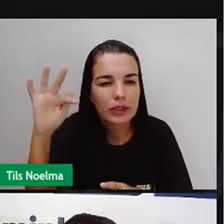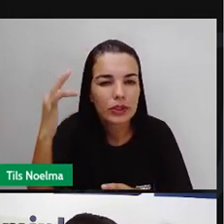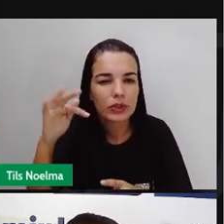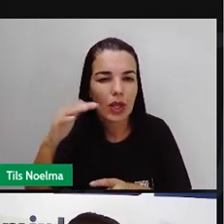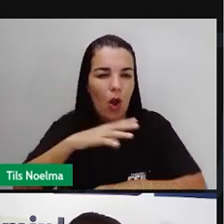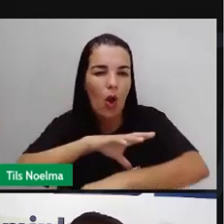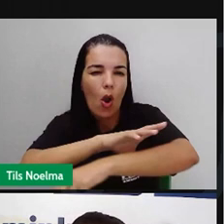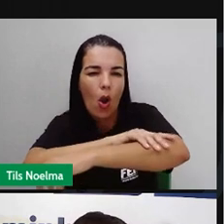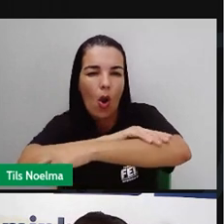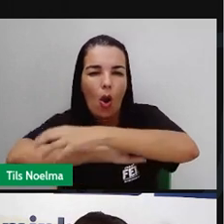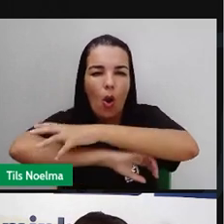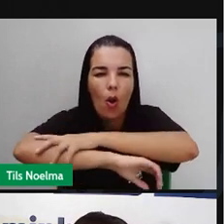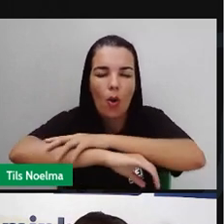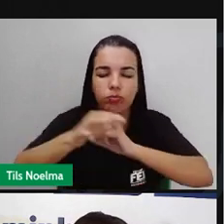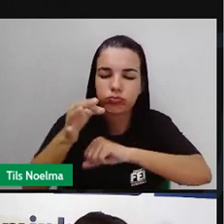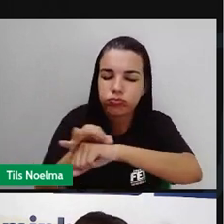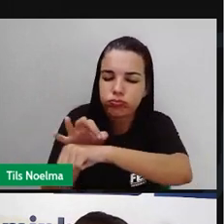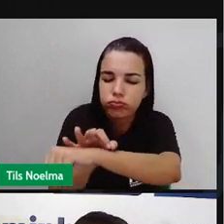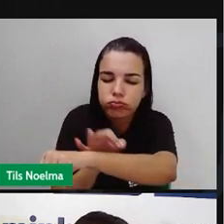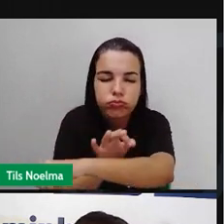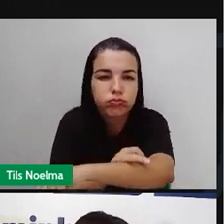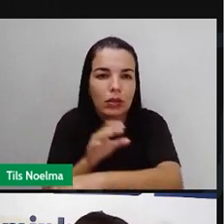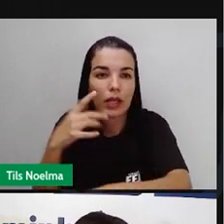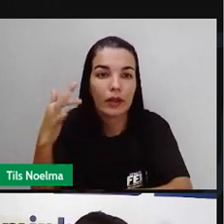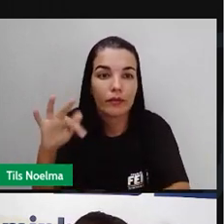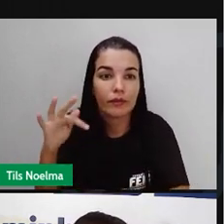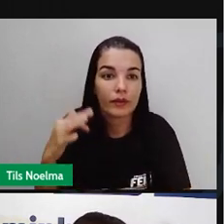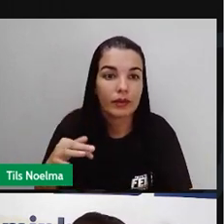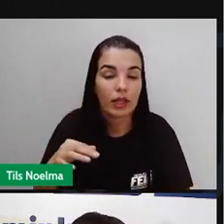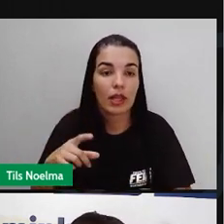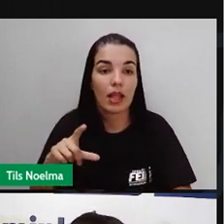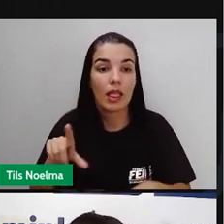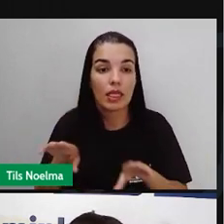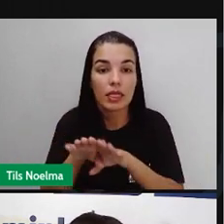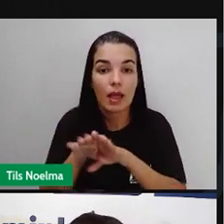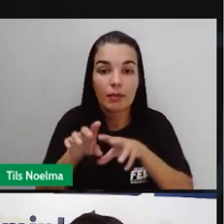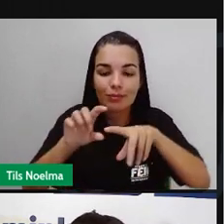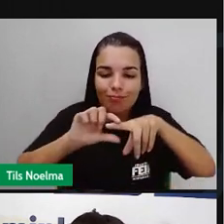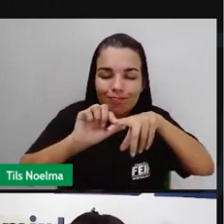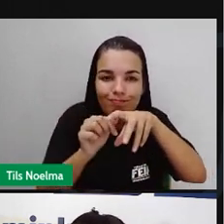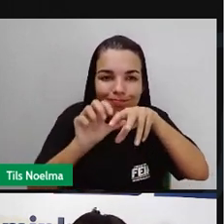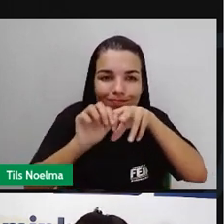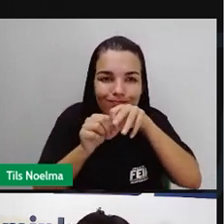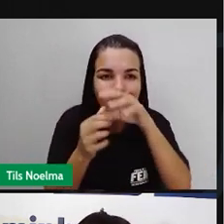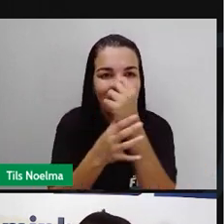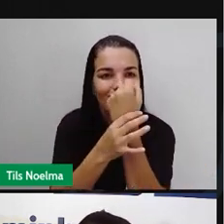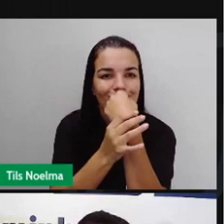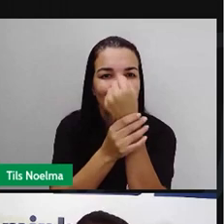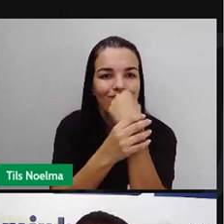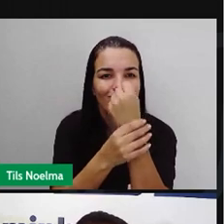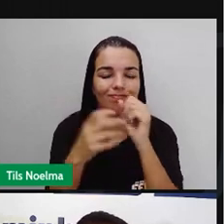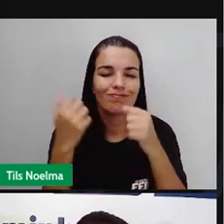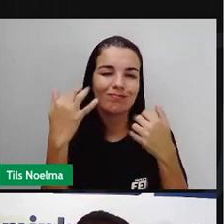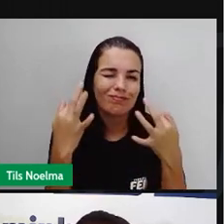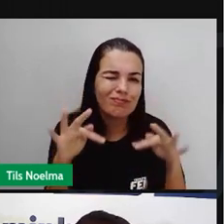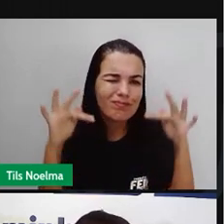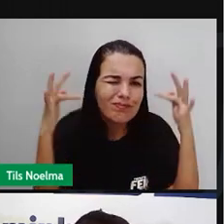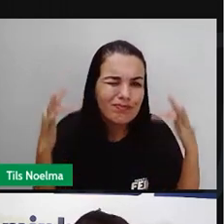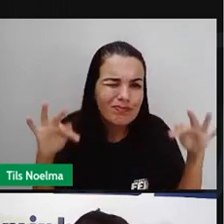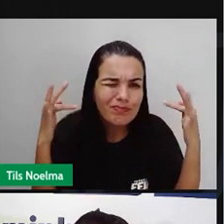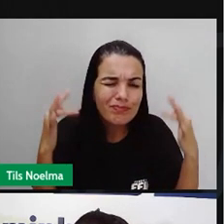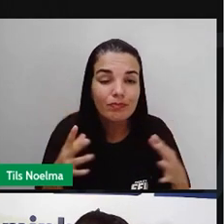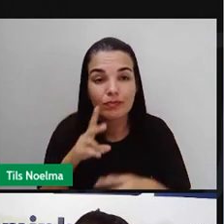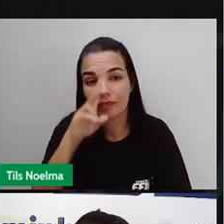muscular, manchas vermelhas na pele, dores intensas nas articulações. São aí os sintomas da